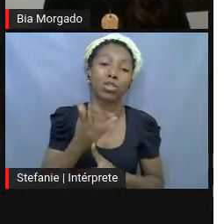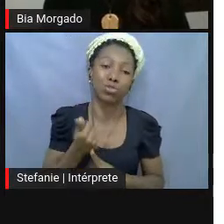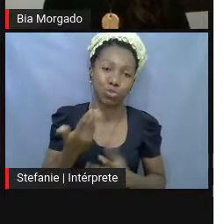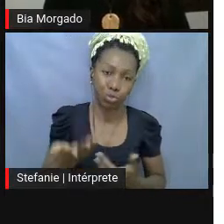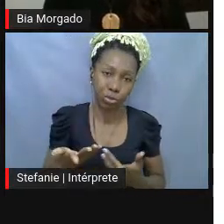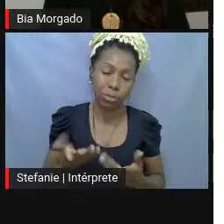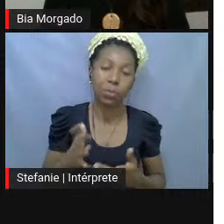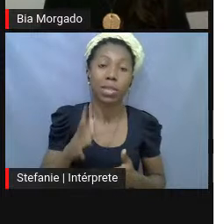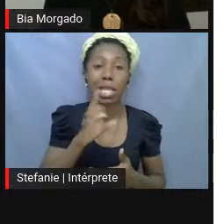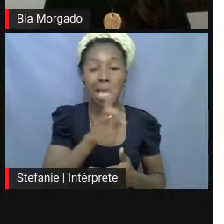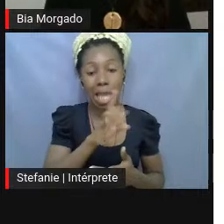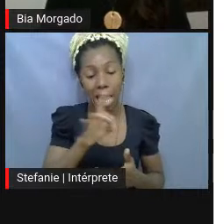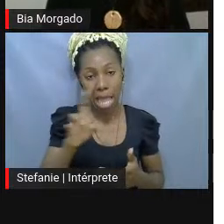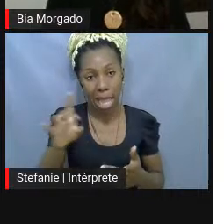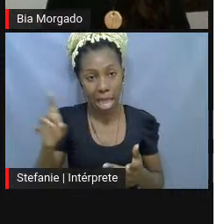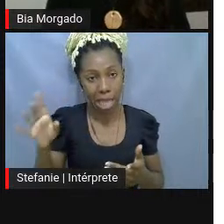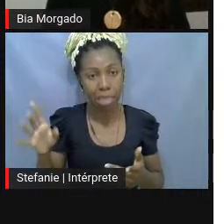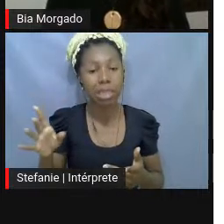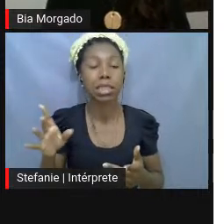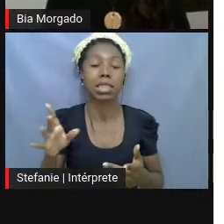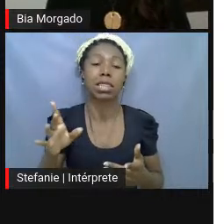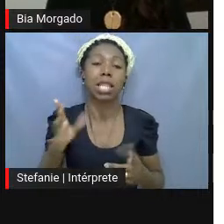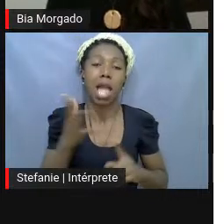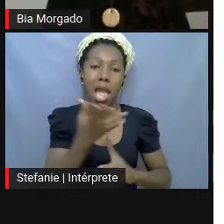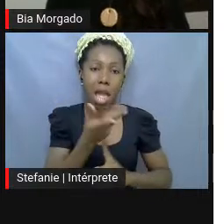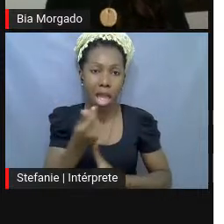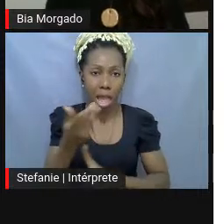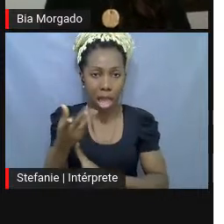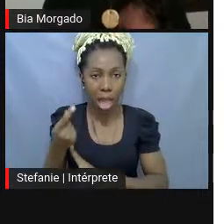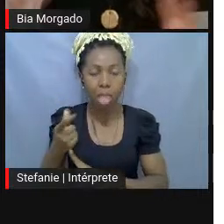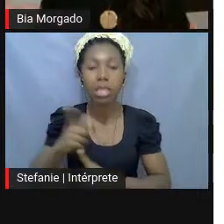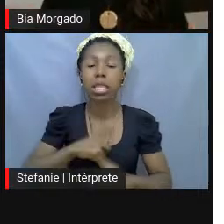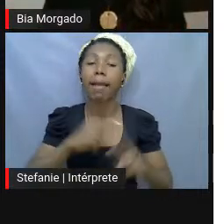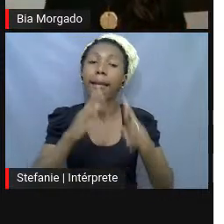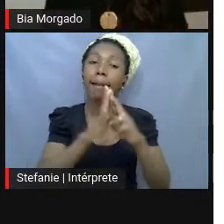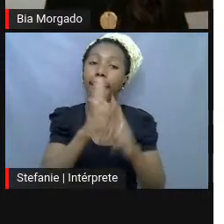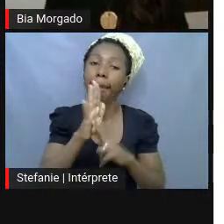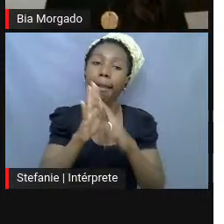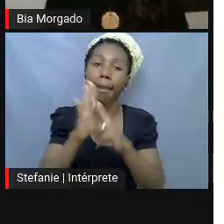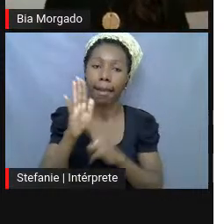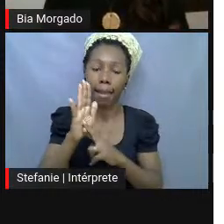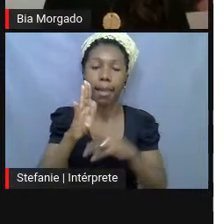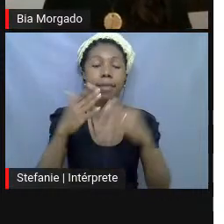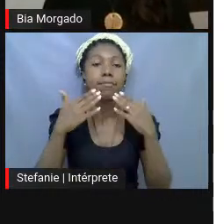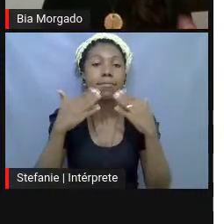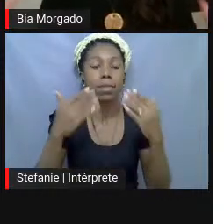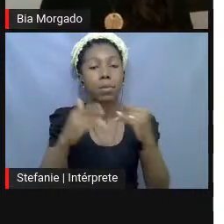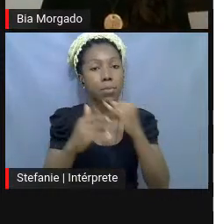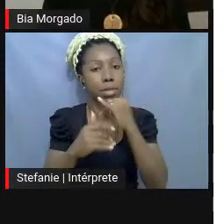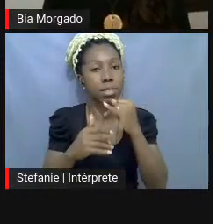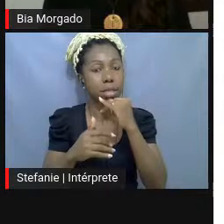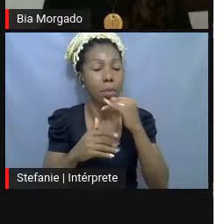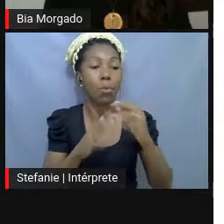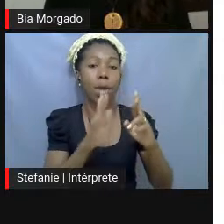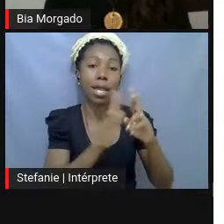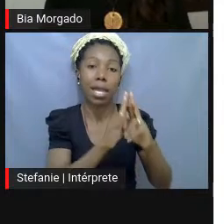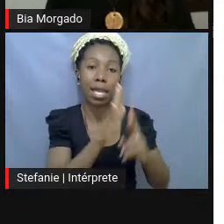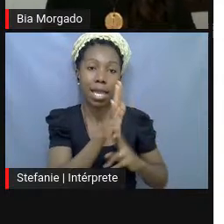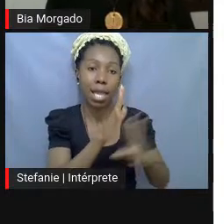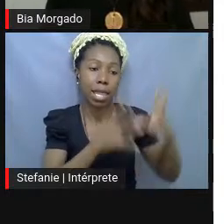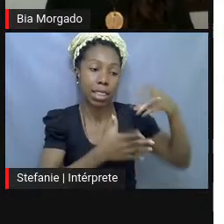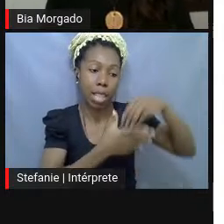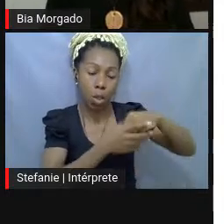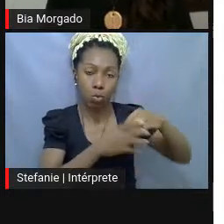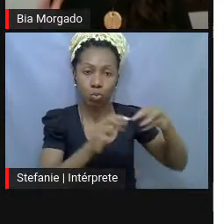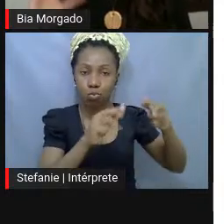Oiticica requer seus próprios protocolos de exibição. Então, os protocolos que já existem no museu não cabem para esse tipo de trabalho que ele estava